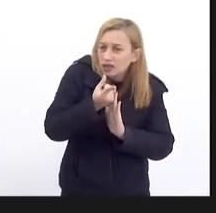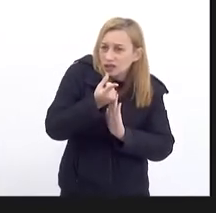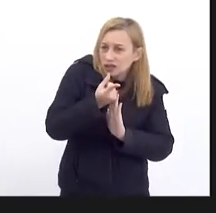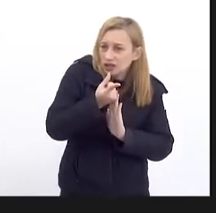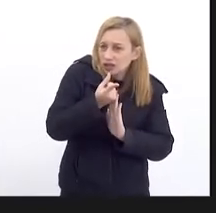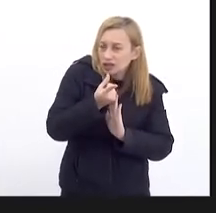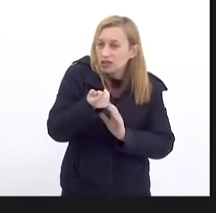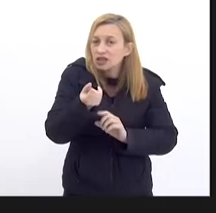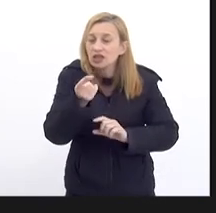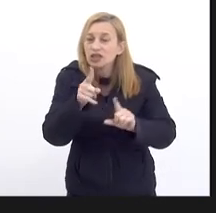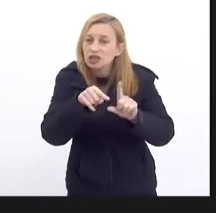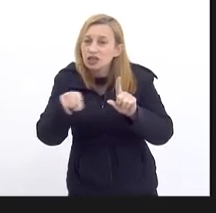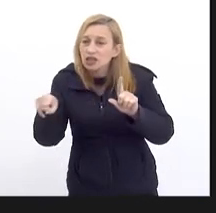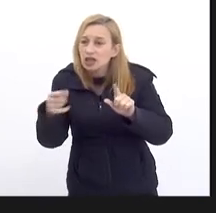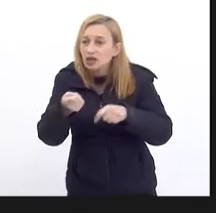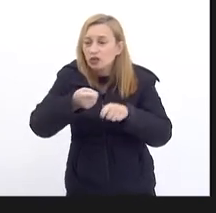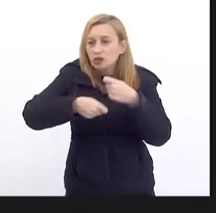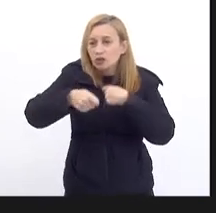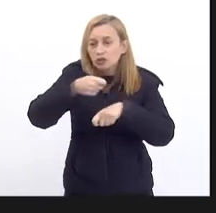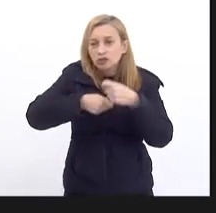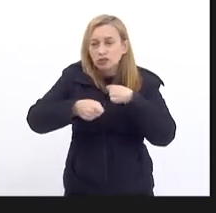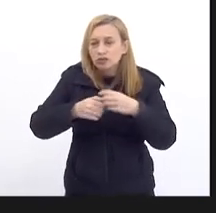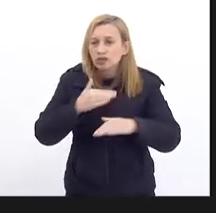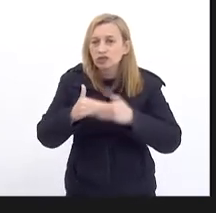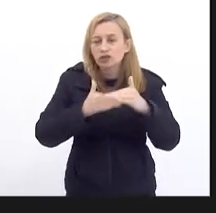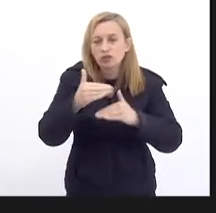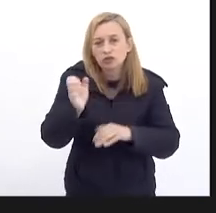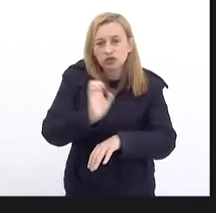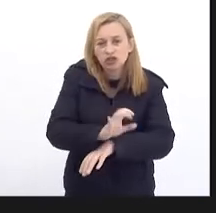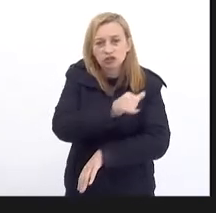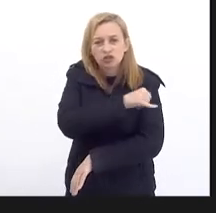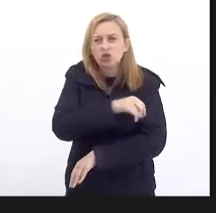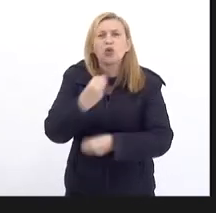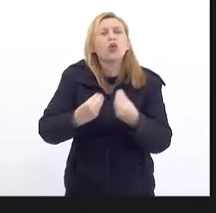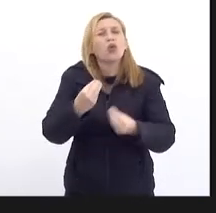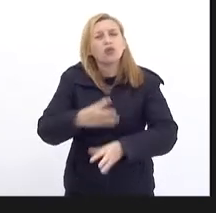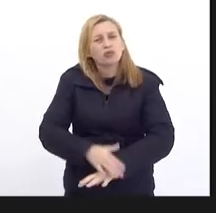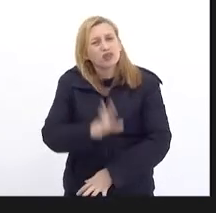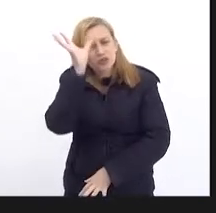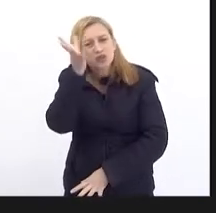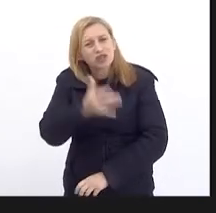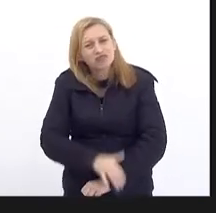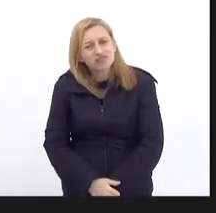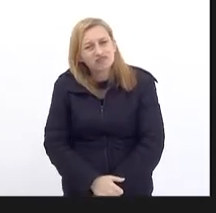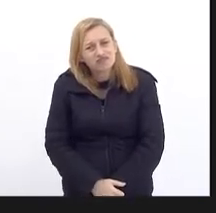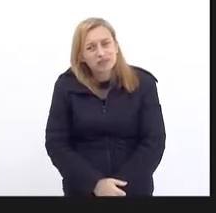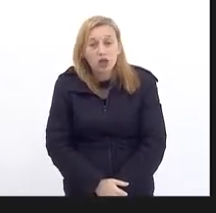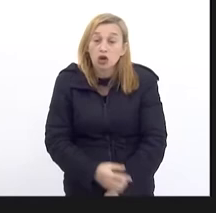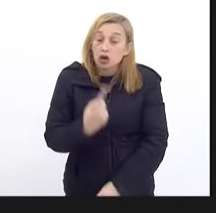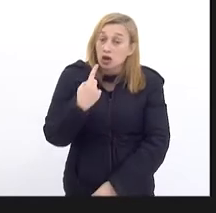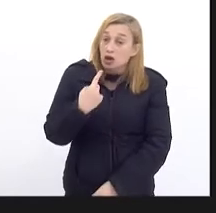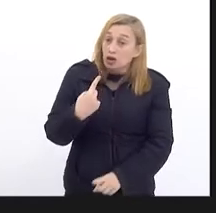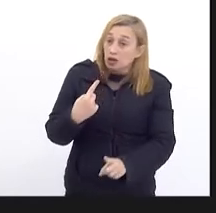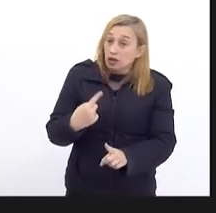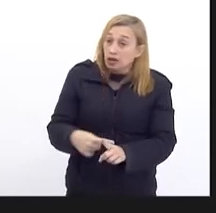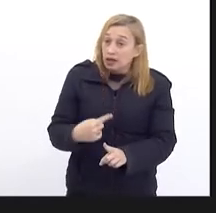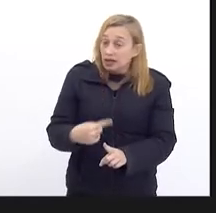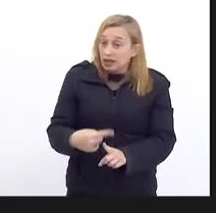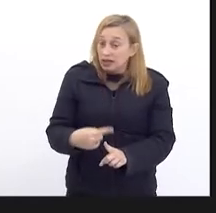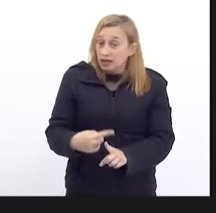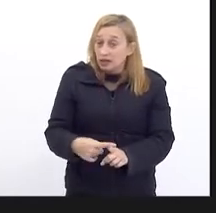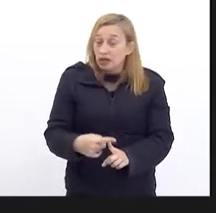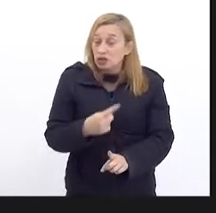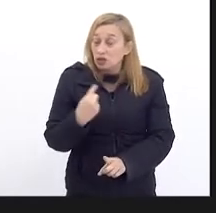Econômica Para o desenvolvimento Do estado Do Rio de Janeiro Como que a gente Vai resolver isso? Porque veja bem Nós estamos